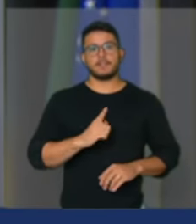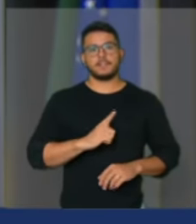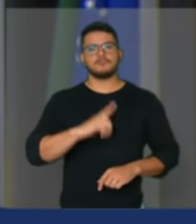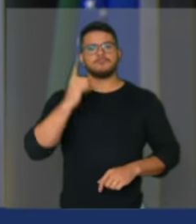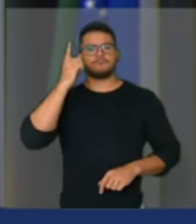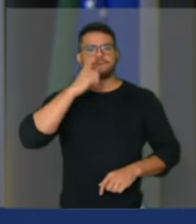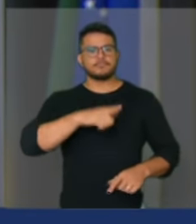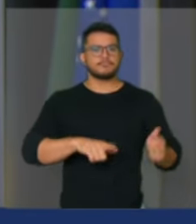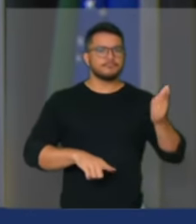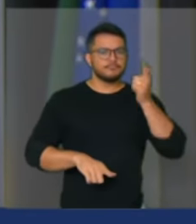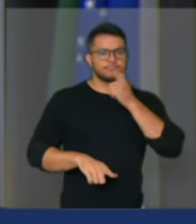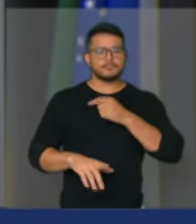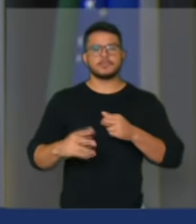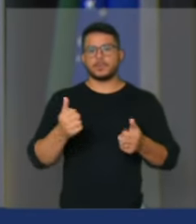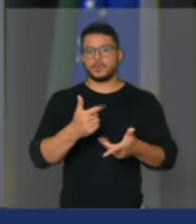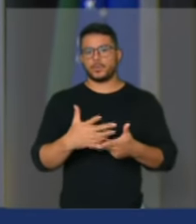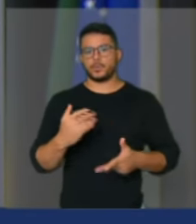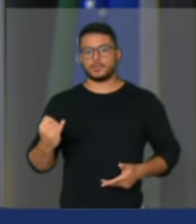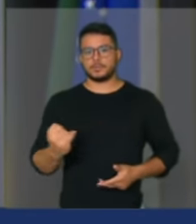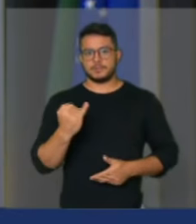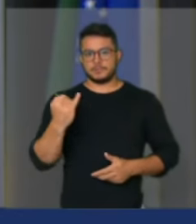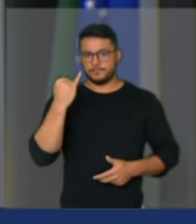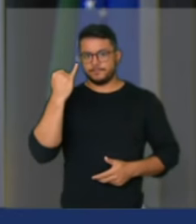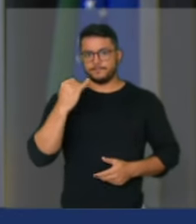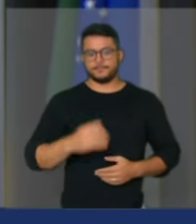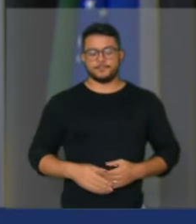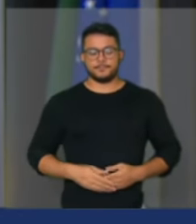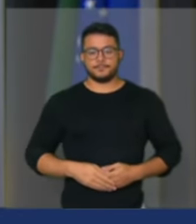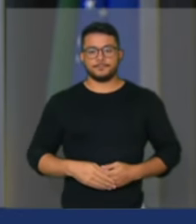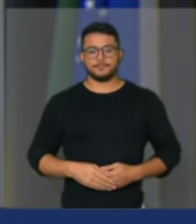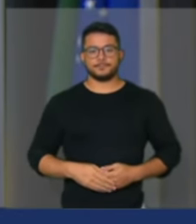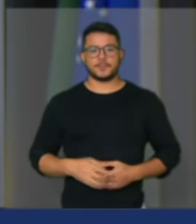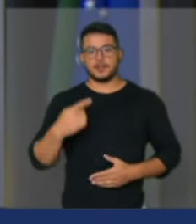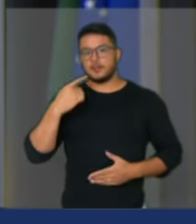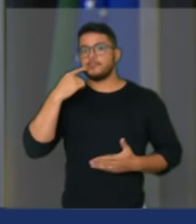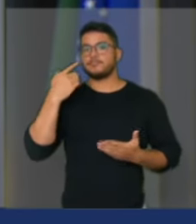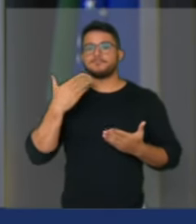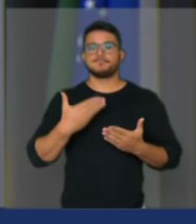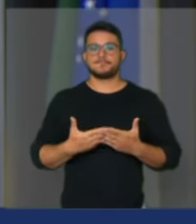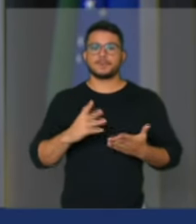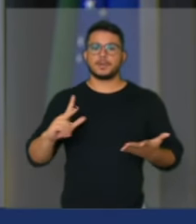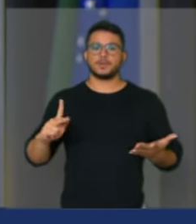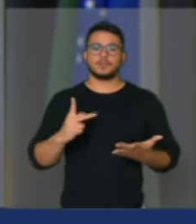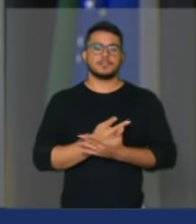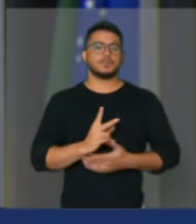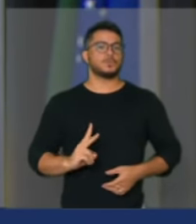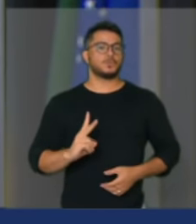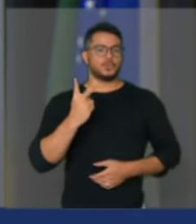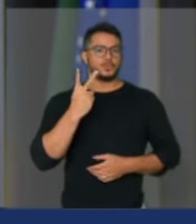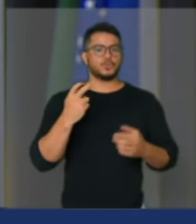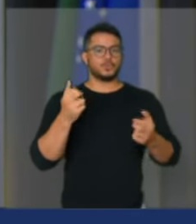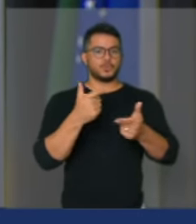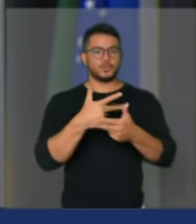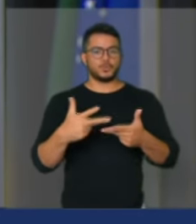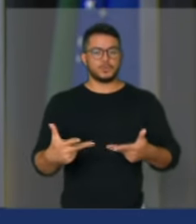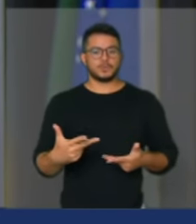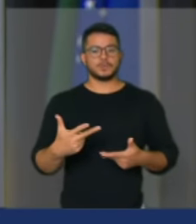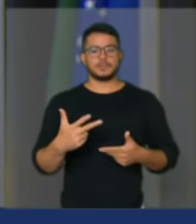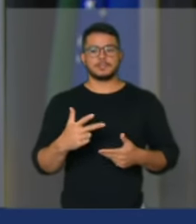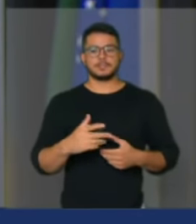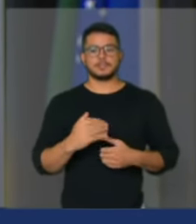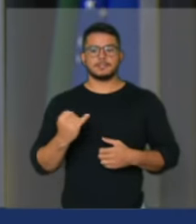marcaram o estado ao longo desses 33 anos recentemente duas grandes notícias foram levadas pelo presidente Bolsonaro